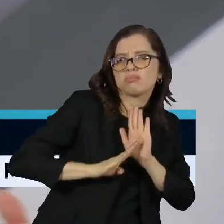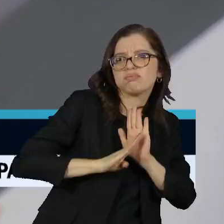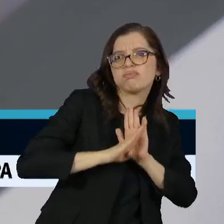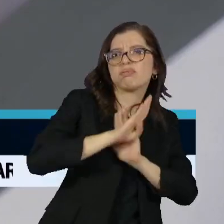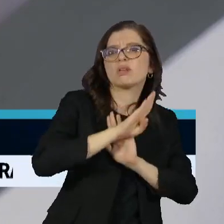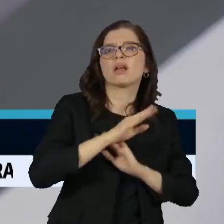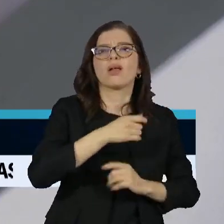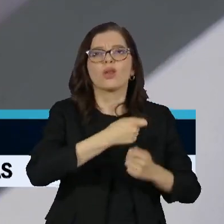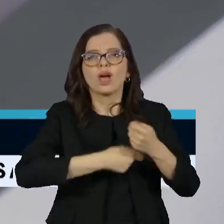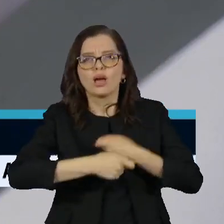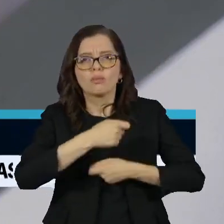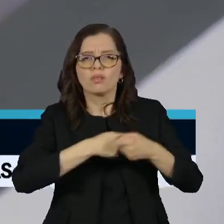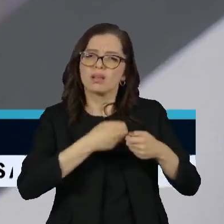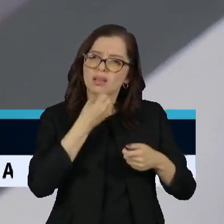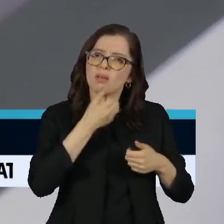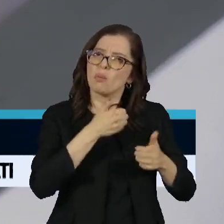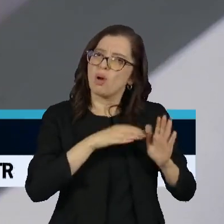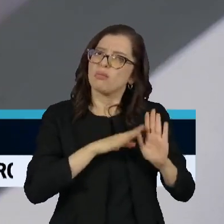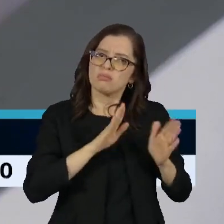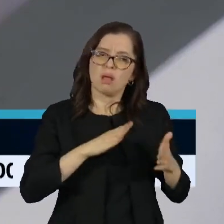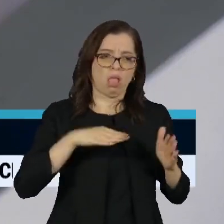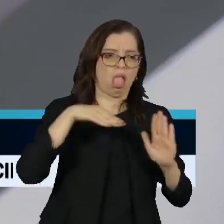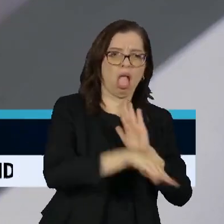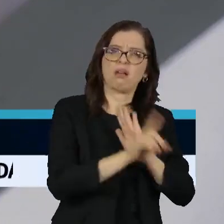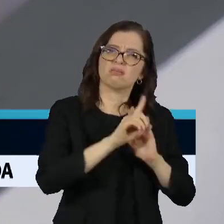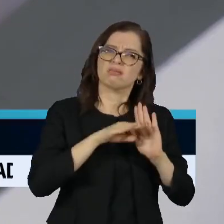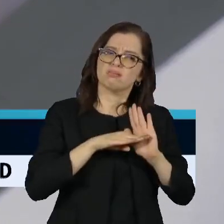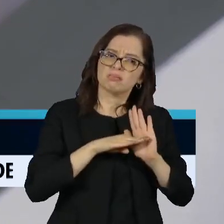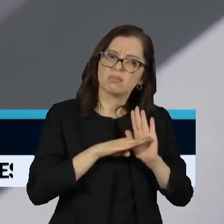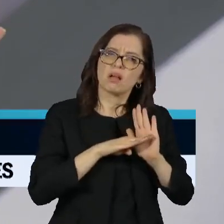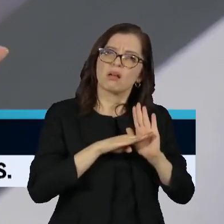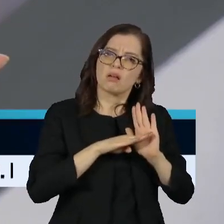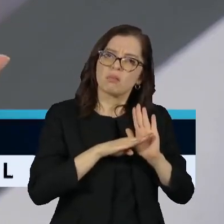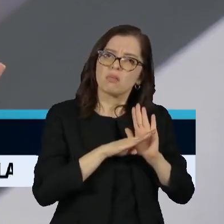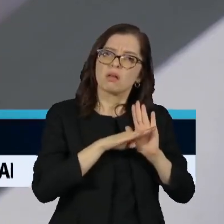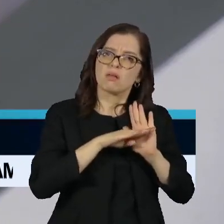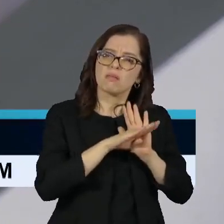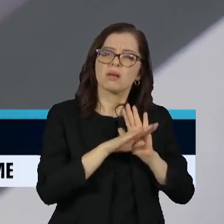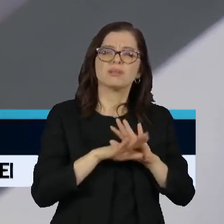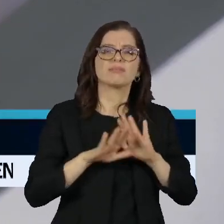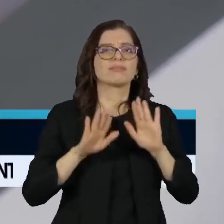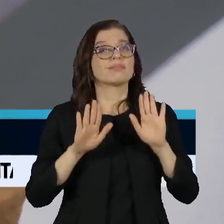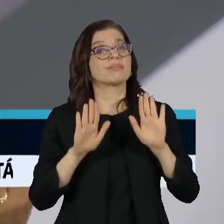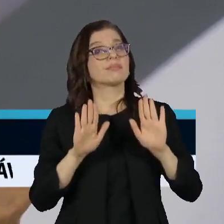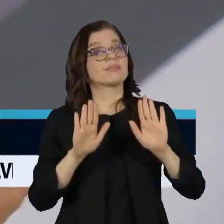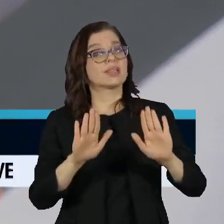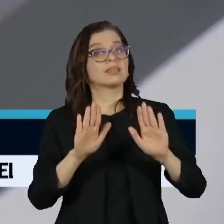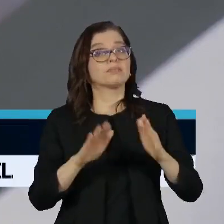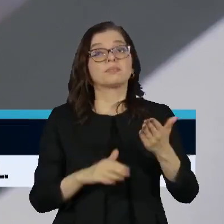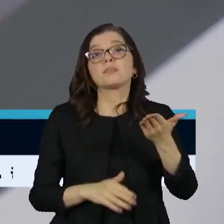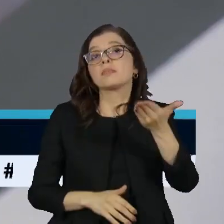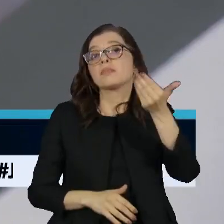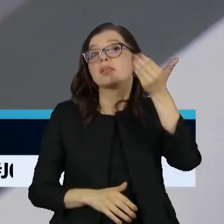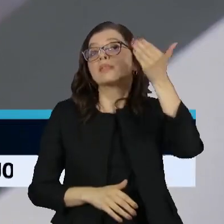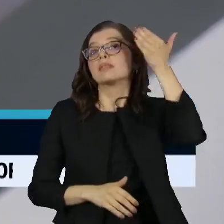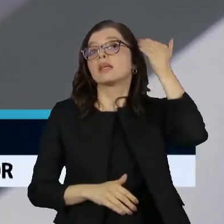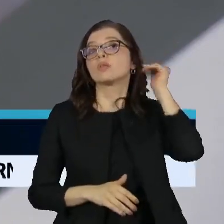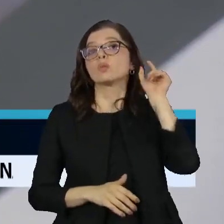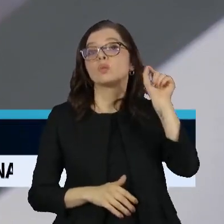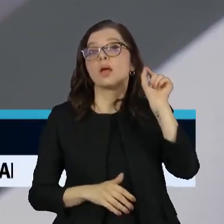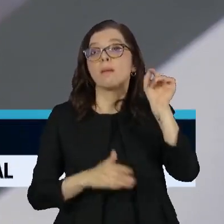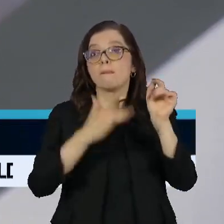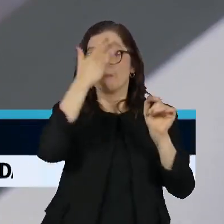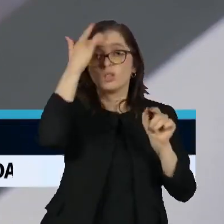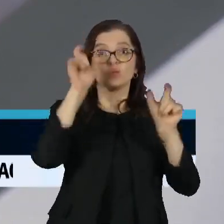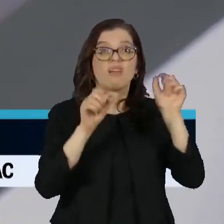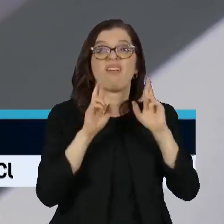início do ano, mas uma certa reversão de uma euforia que havia. Você tinha uma expectativa de que os